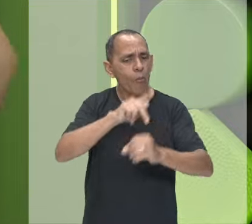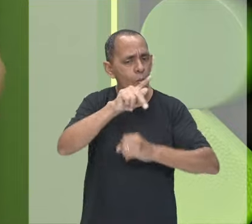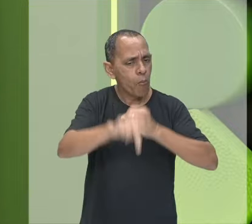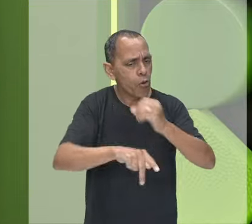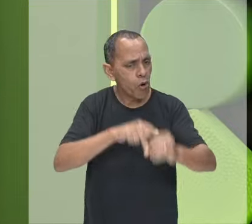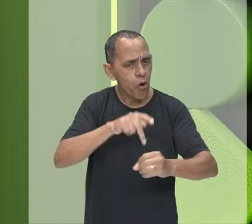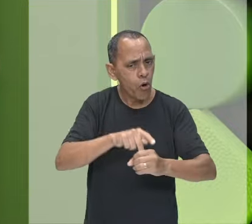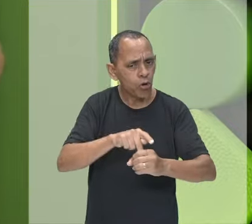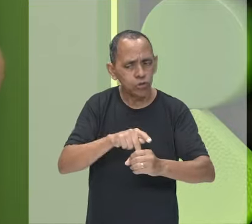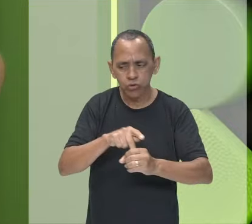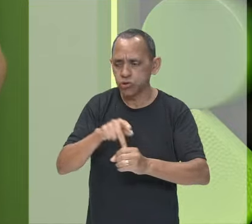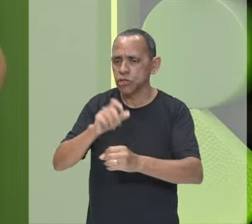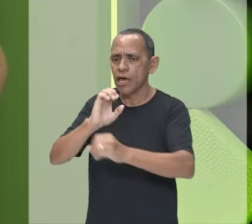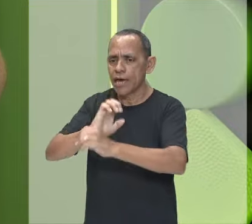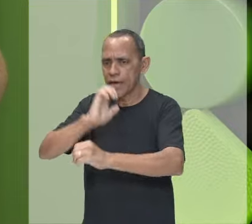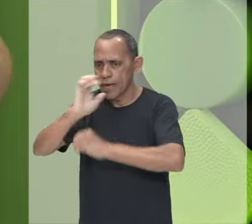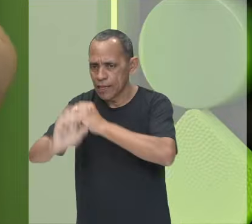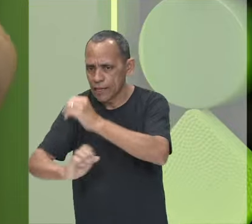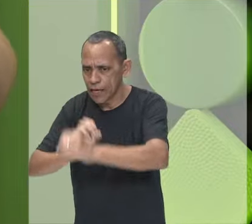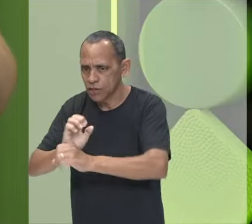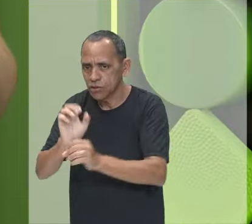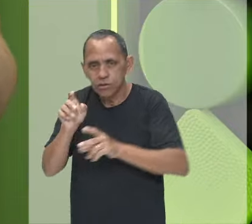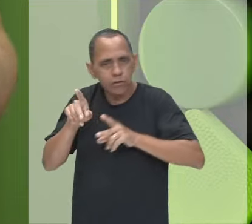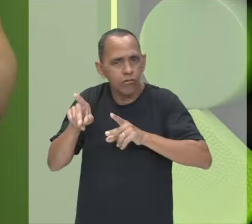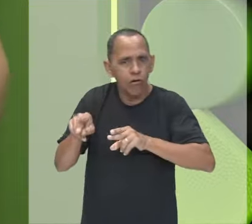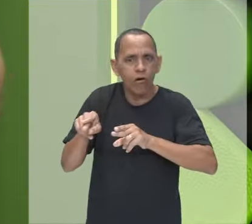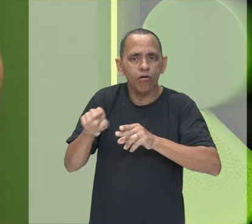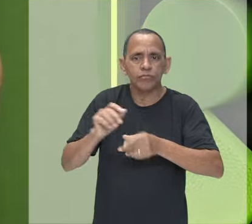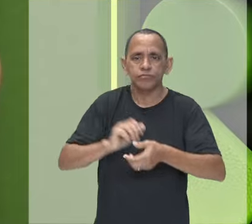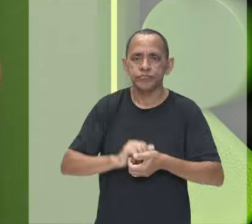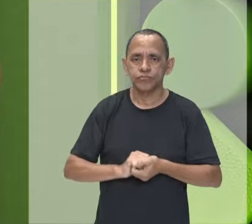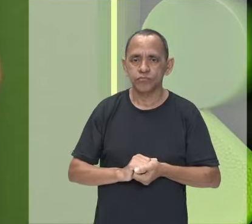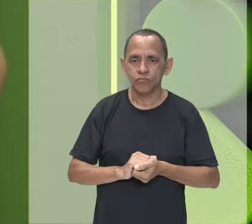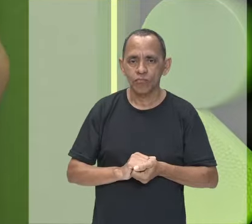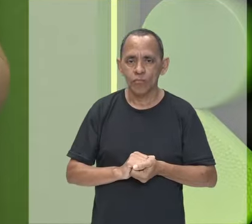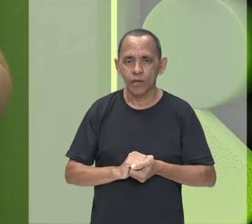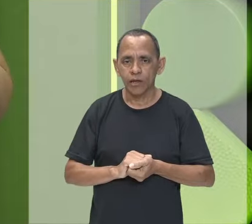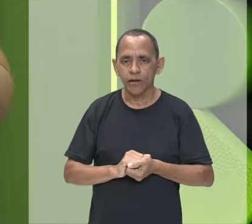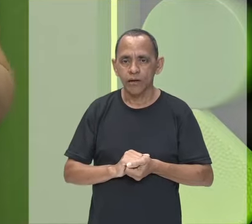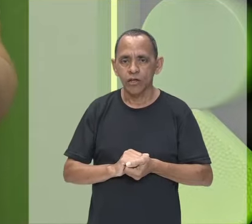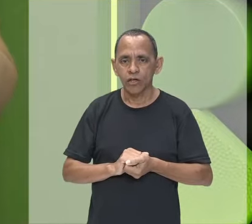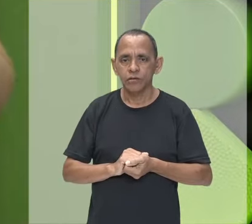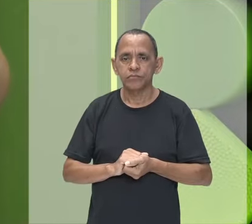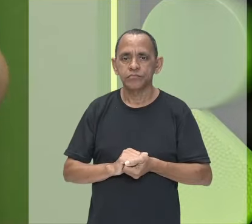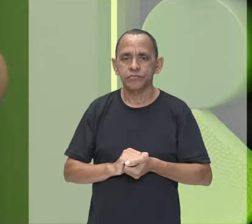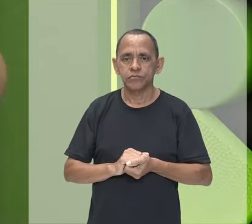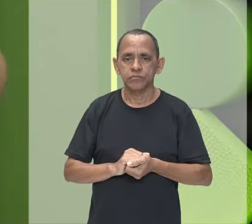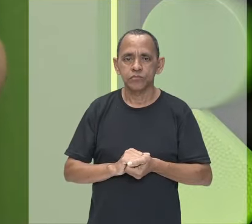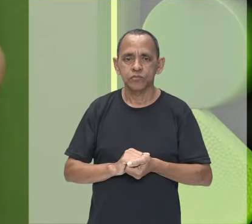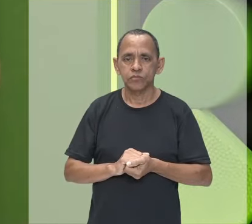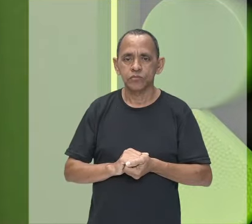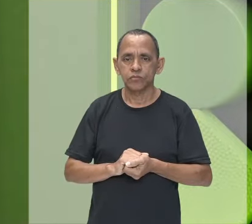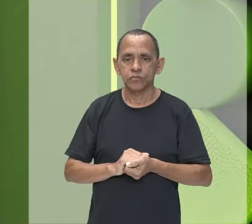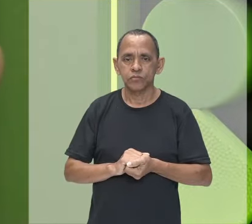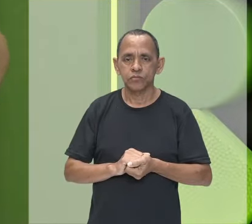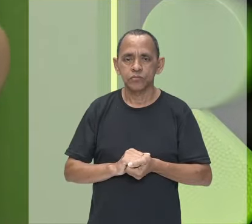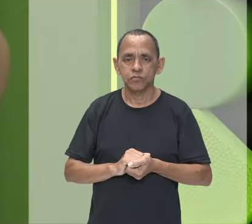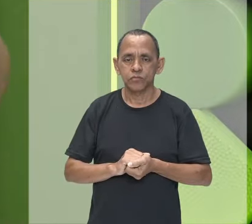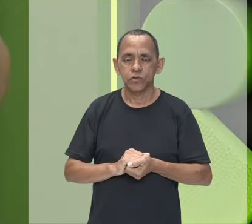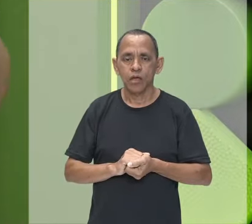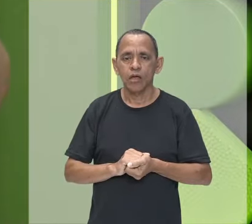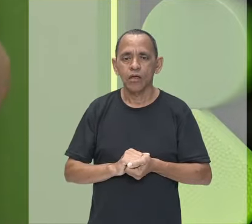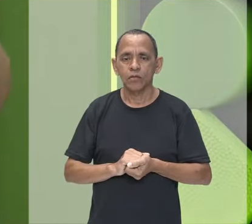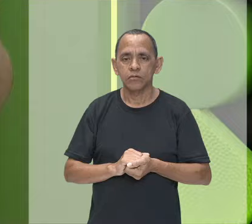positivo, número de prótons maior que o número de elétrons. Corpo negativo, você tem